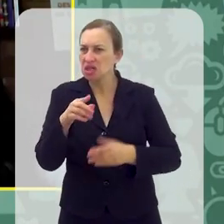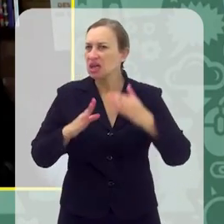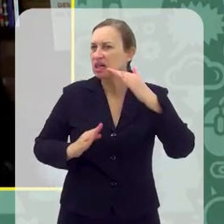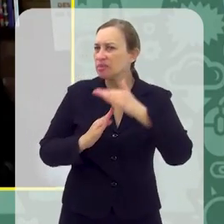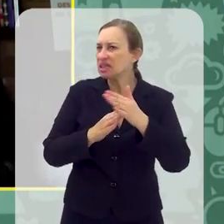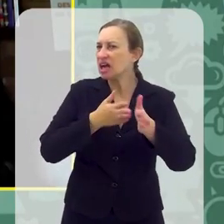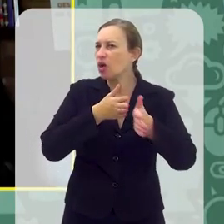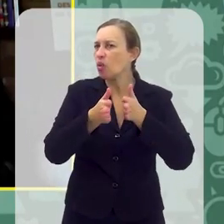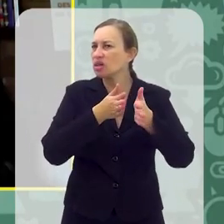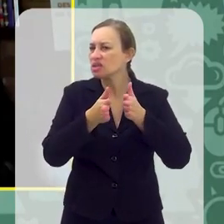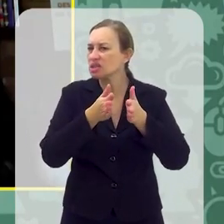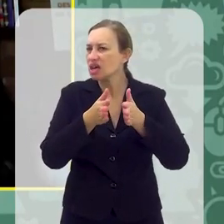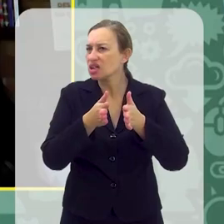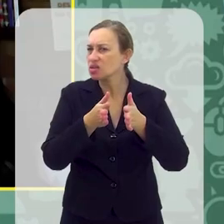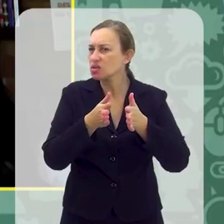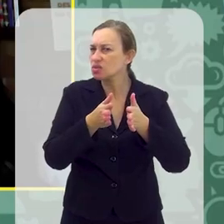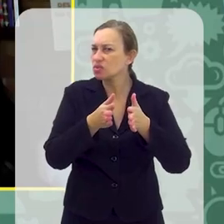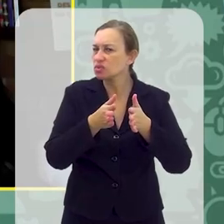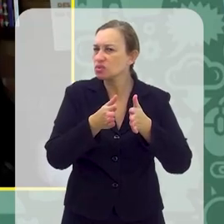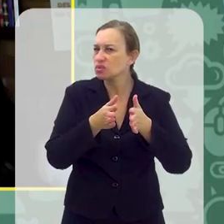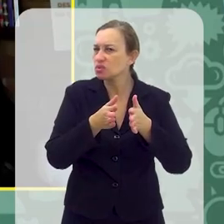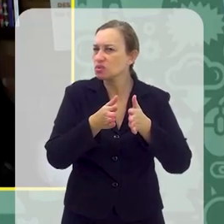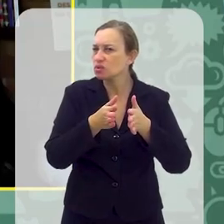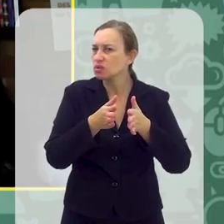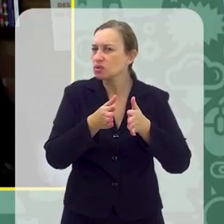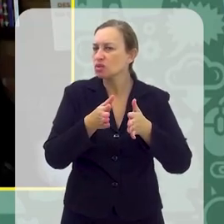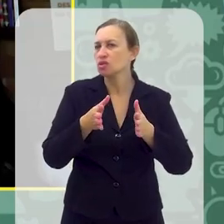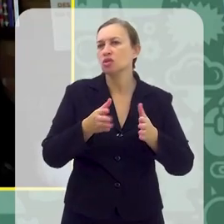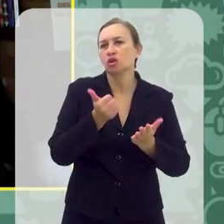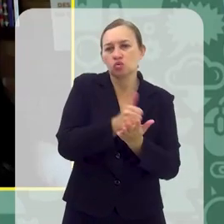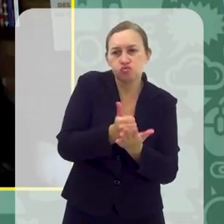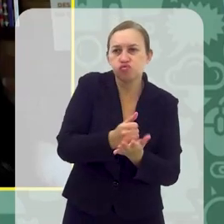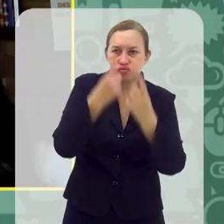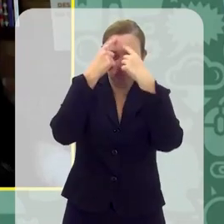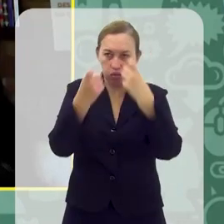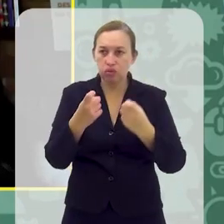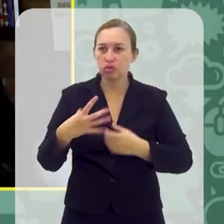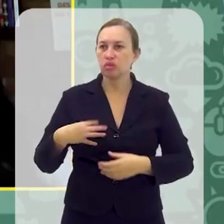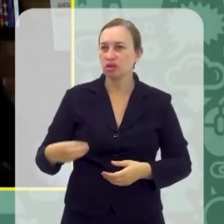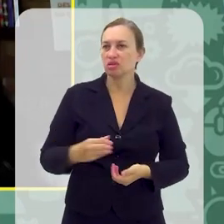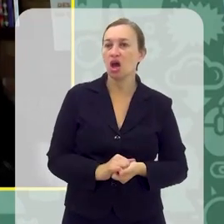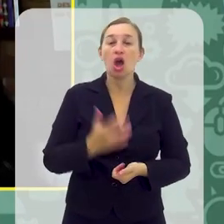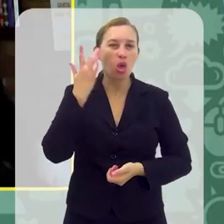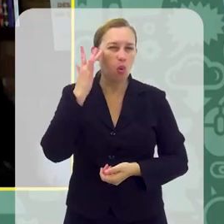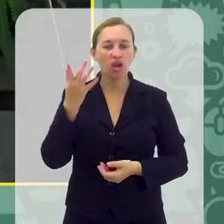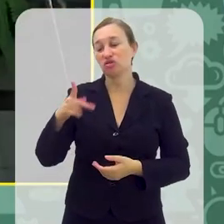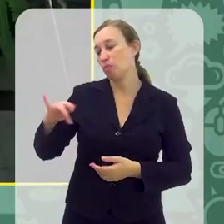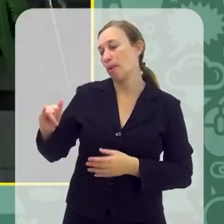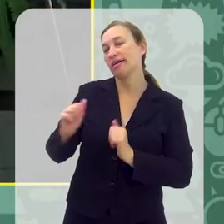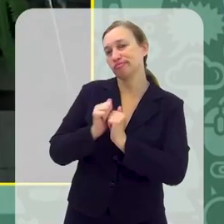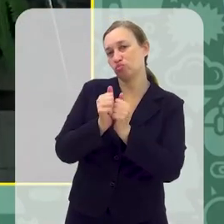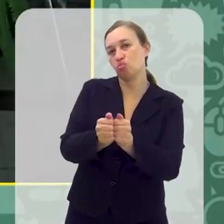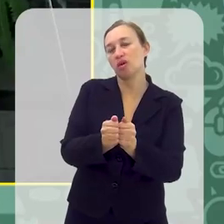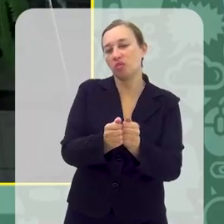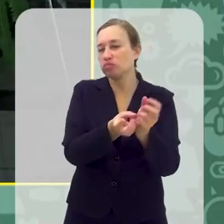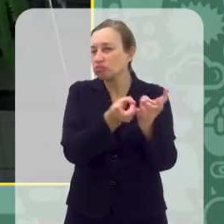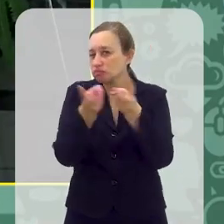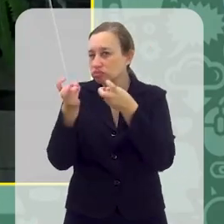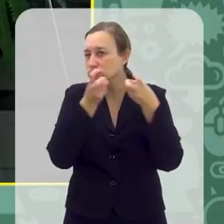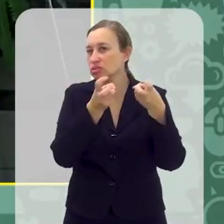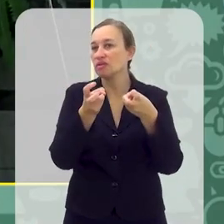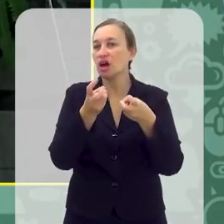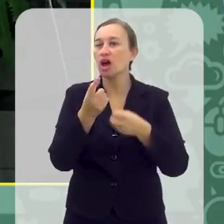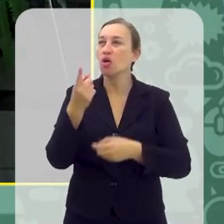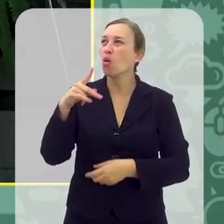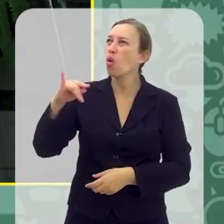limitar o acesso desses jogos violentos dos filhos? Eu acho que os pais têm que acompanhar, os pais têm que observar.